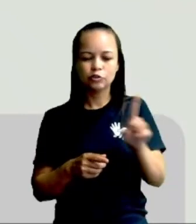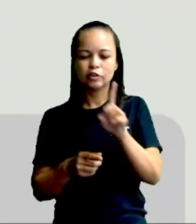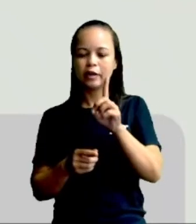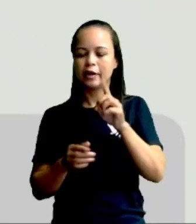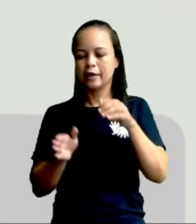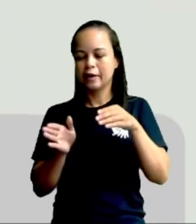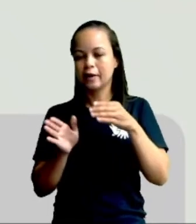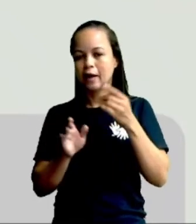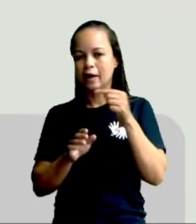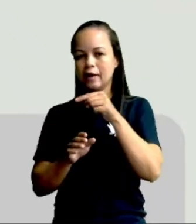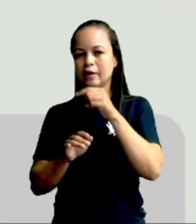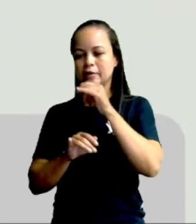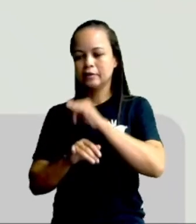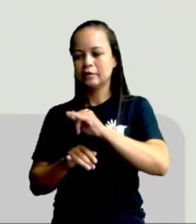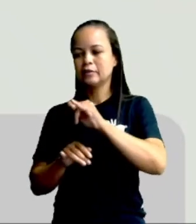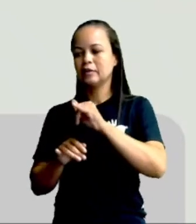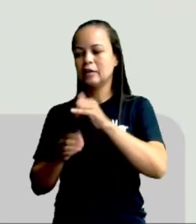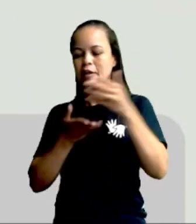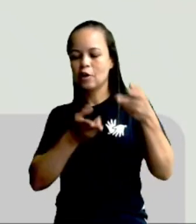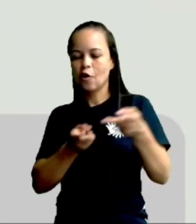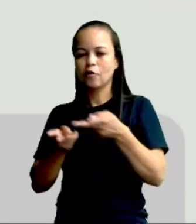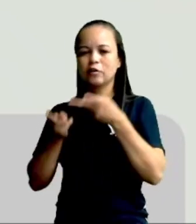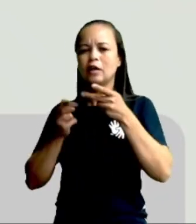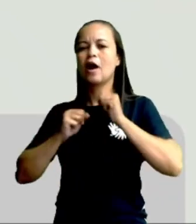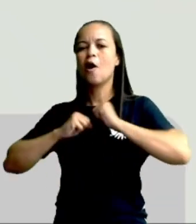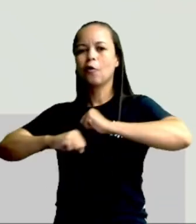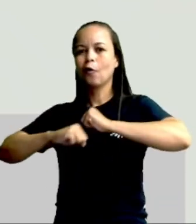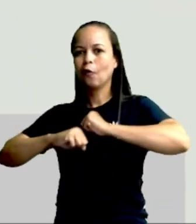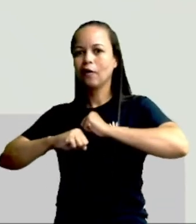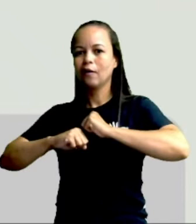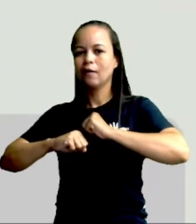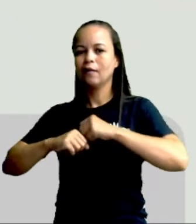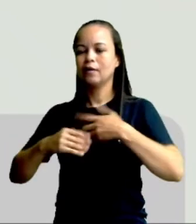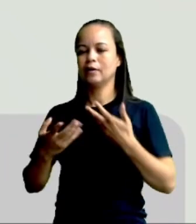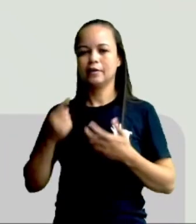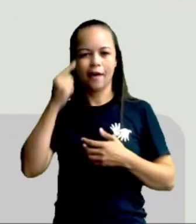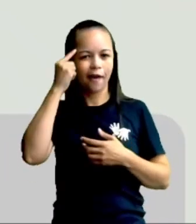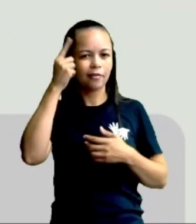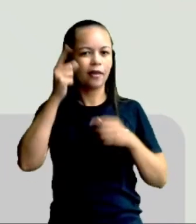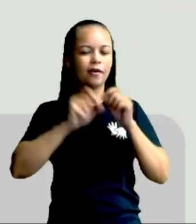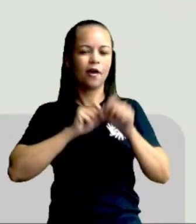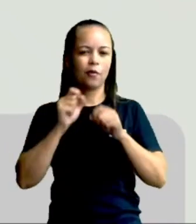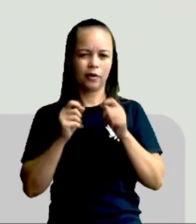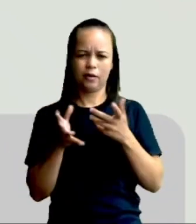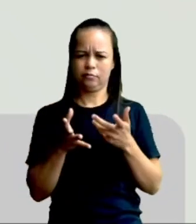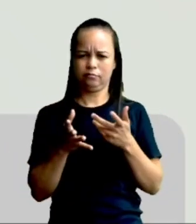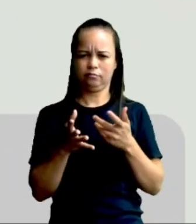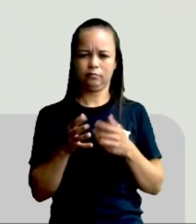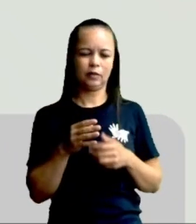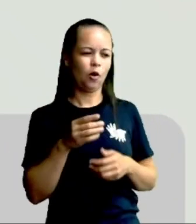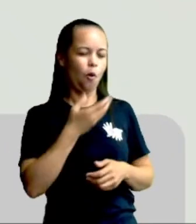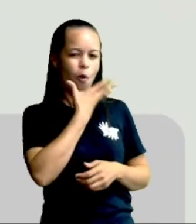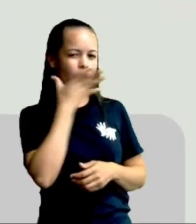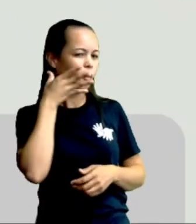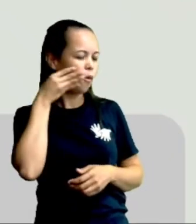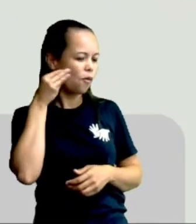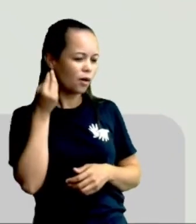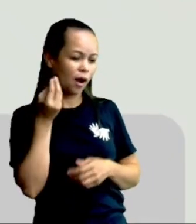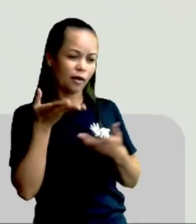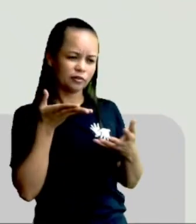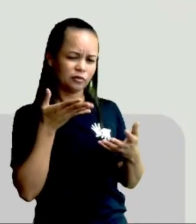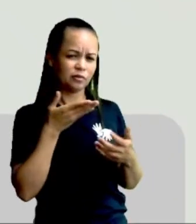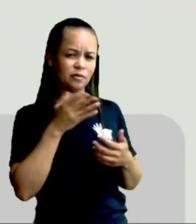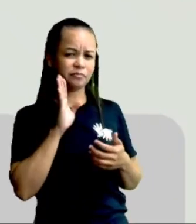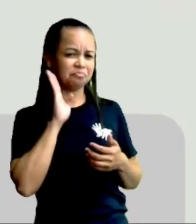diz, e no caso, faz aí um convite a correr. E a ideia é que ele não achou nada legal, porque ele termina dizendo